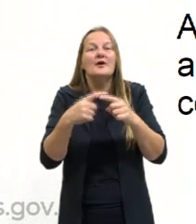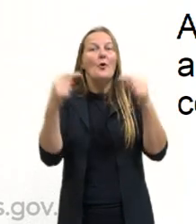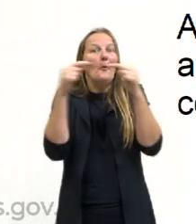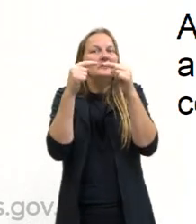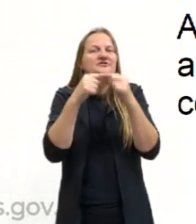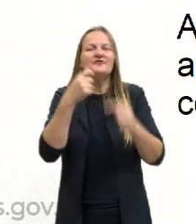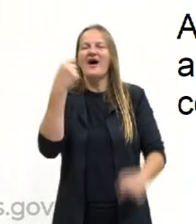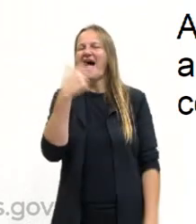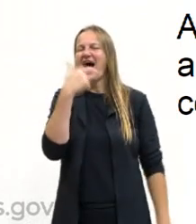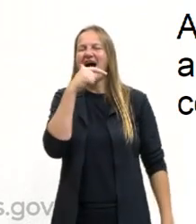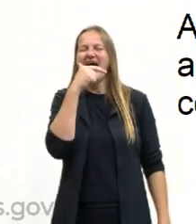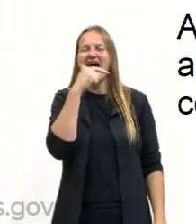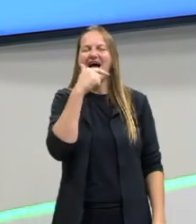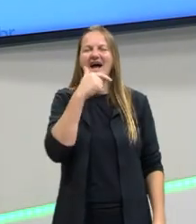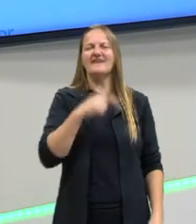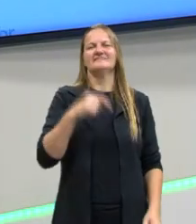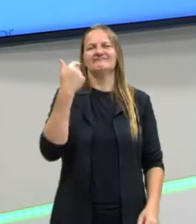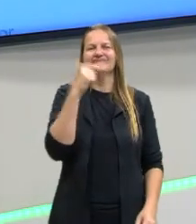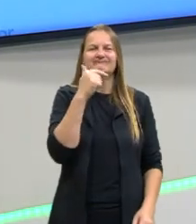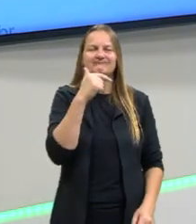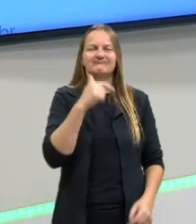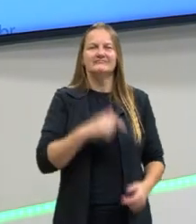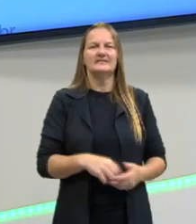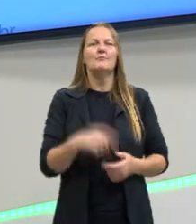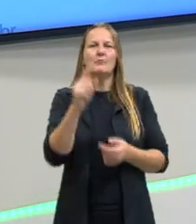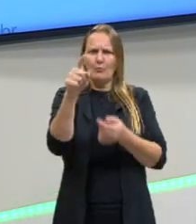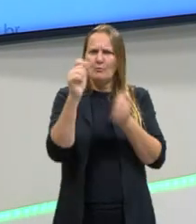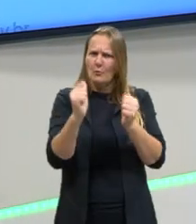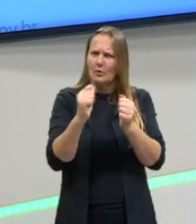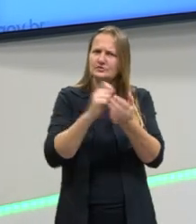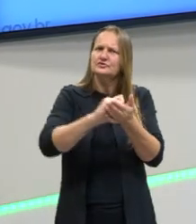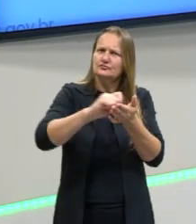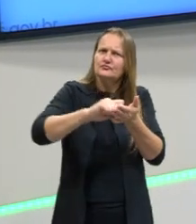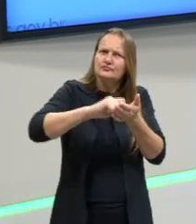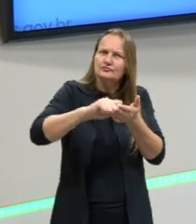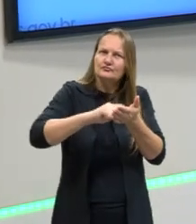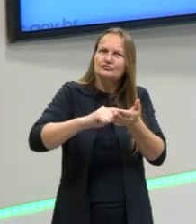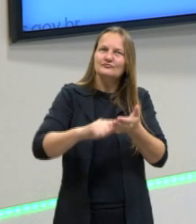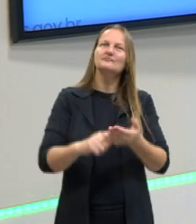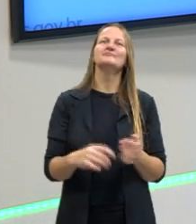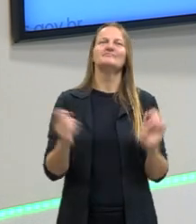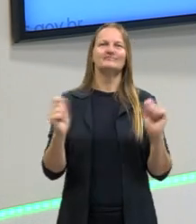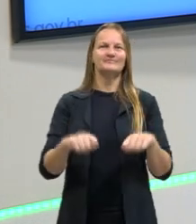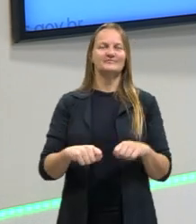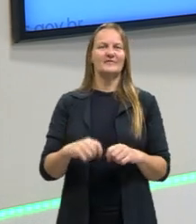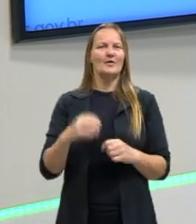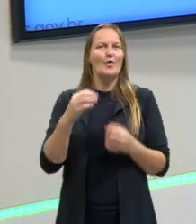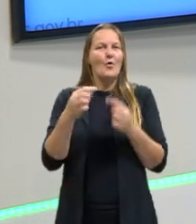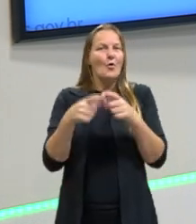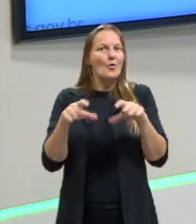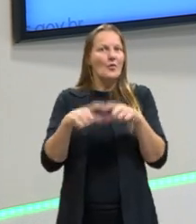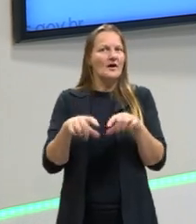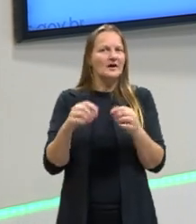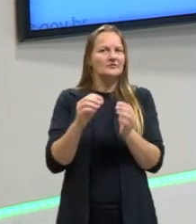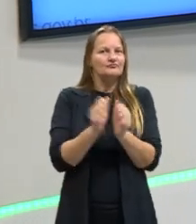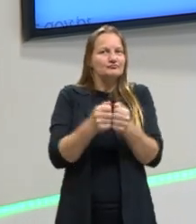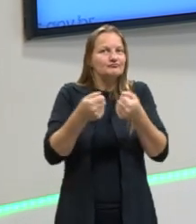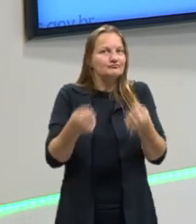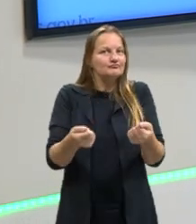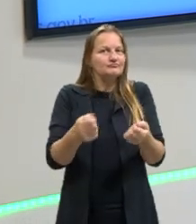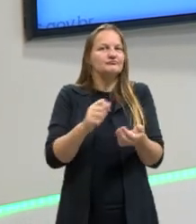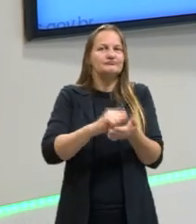nosso primeiro ponto. Vocês podem recorrer aí às anotações de vocês, eu sei que vocês estão fazendo, em algum local, essas anotações.